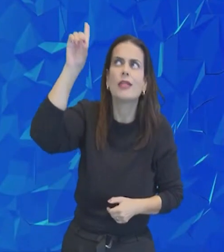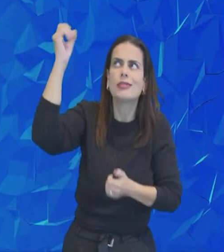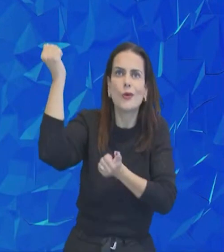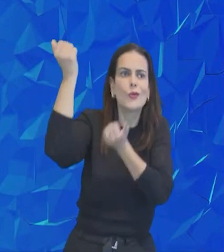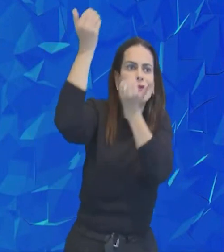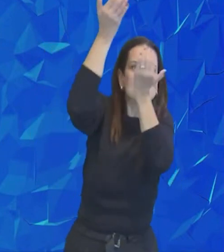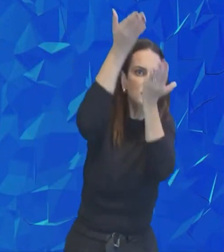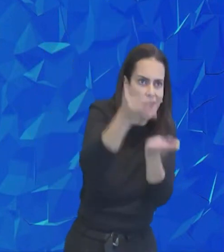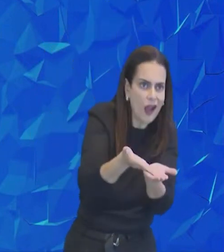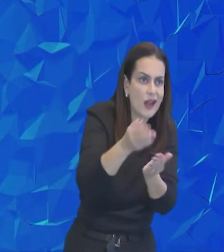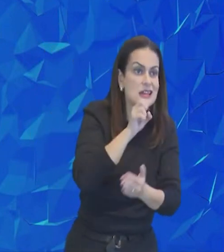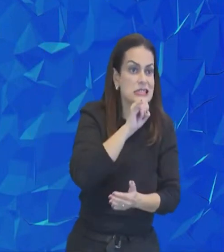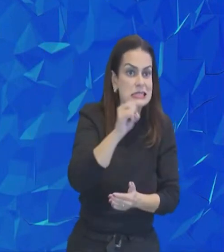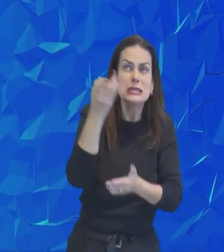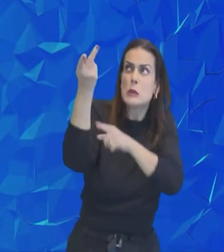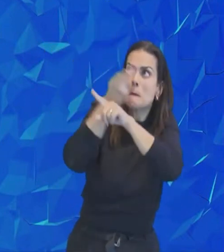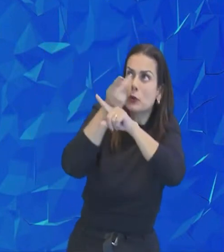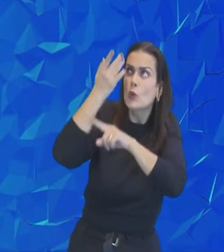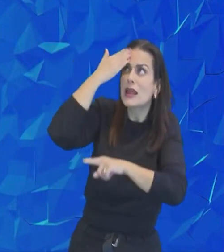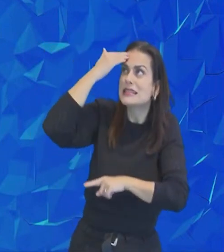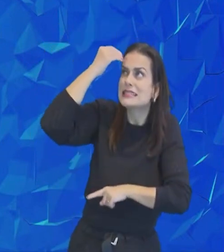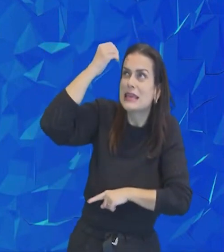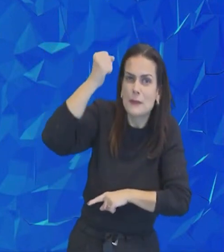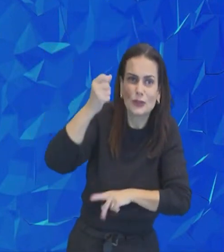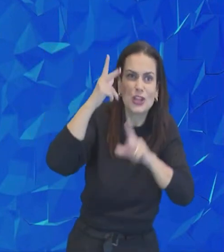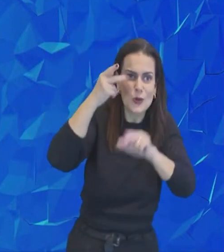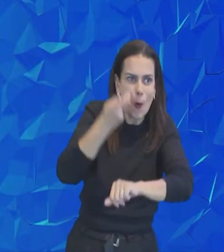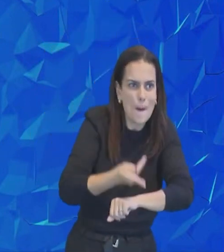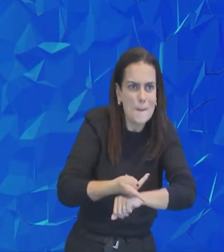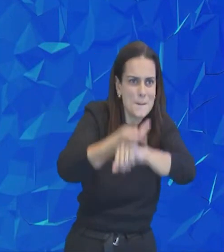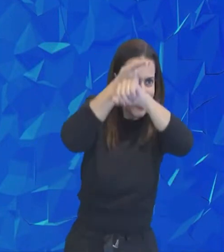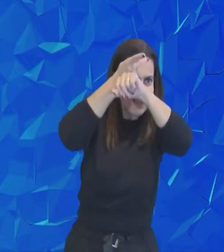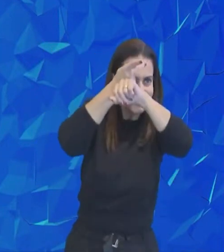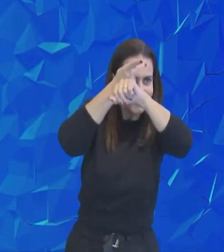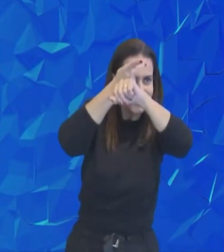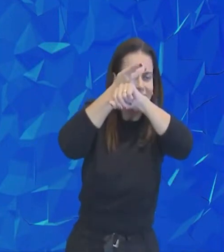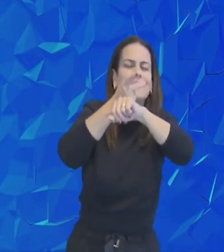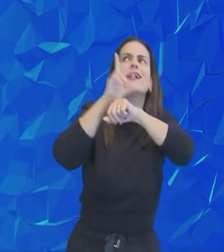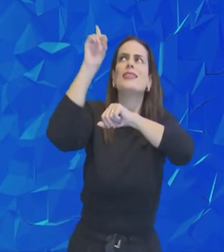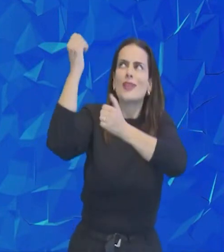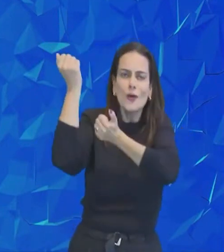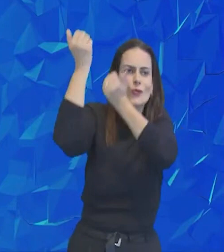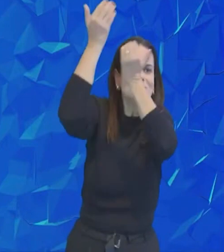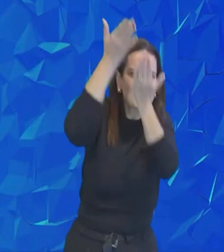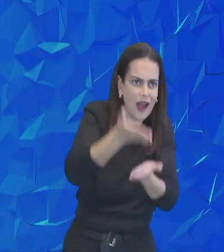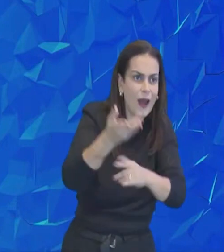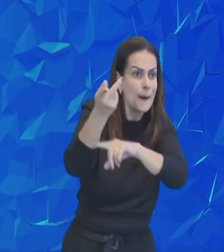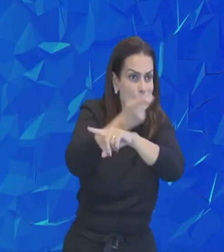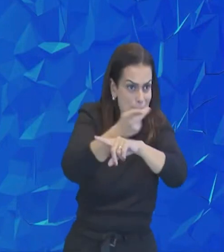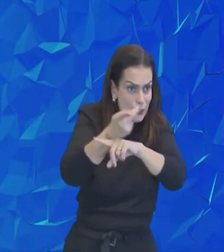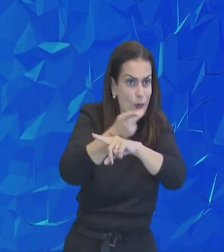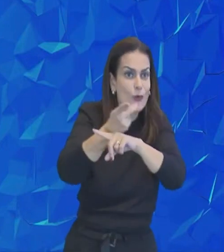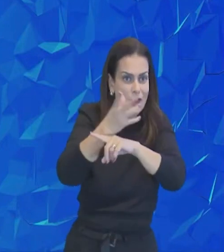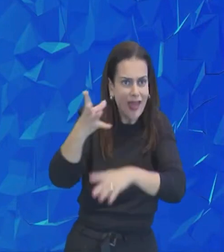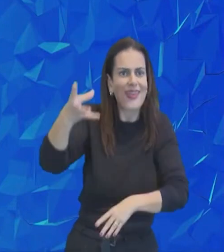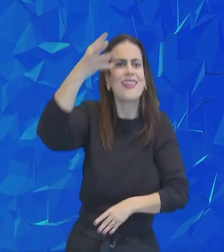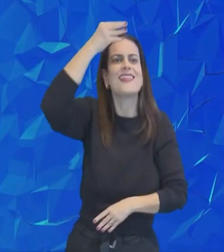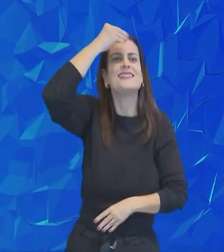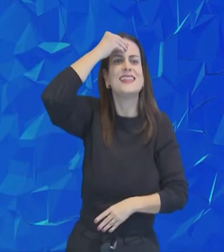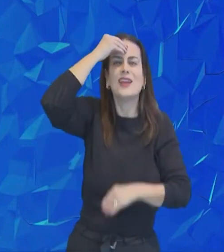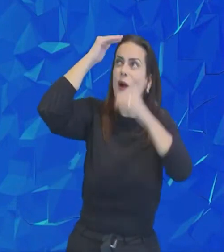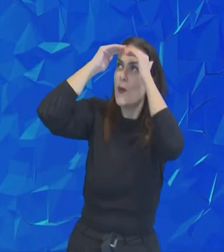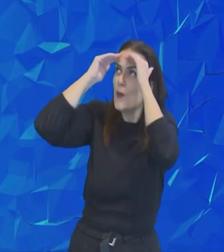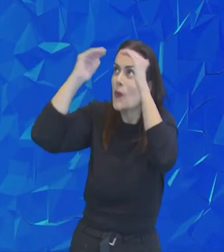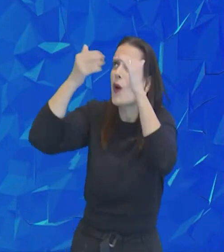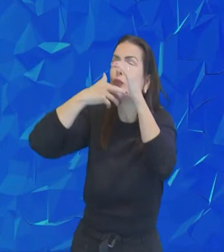se buscares a sabedoria, como a prata, e como a tesouros escondidos, a procurares, então entenderás o temor do Senhor,